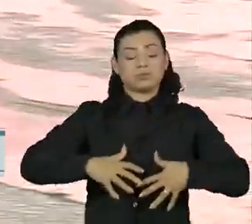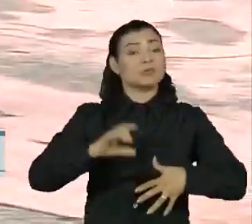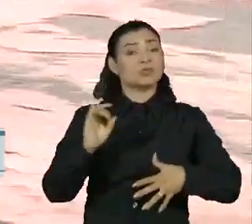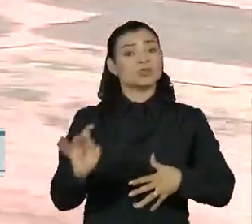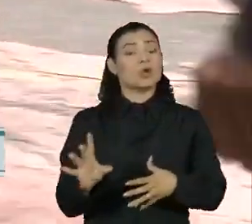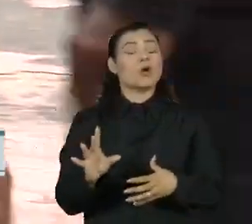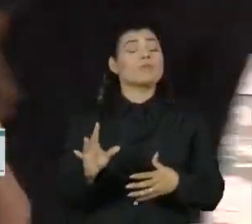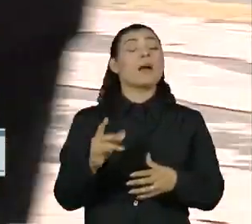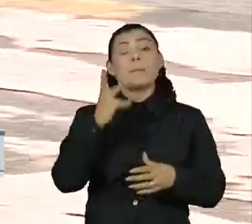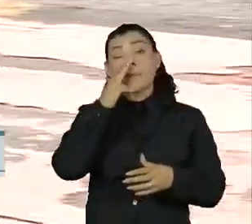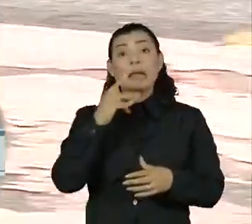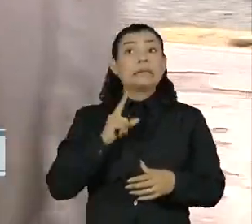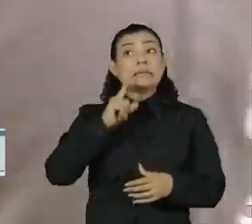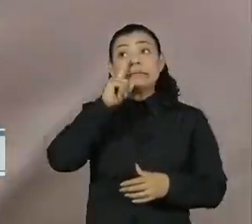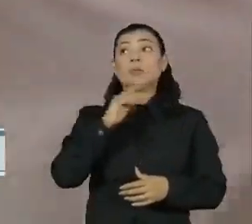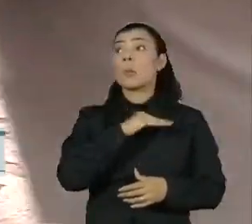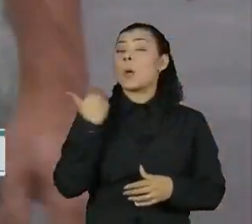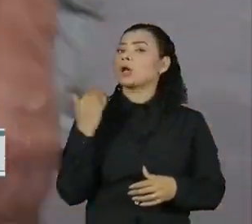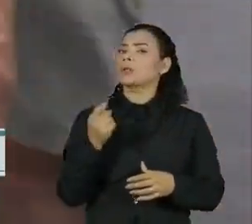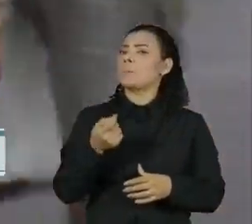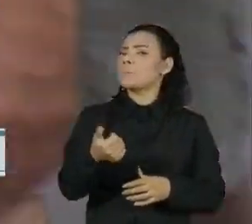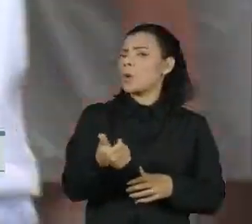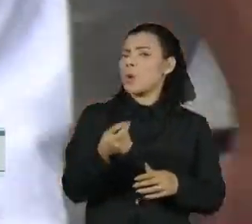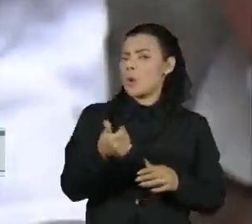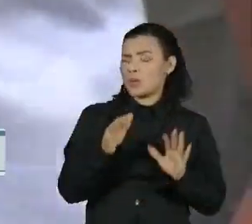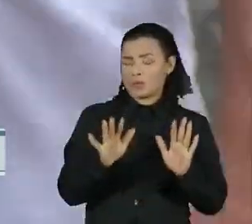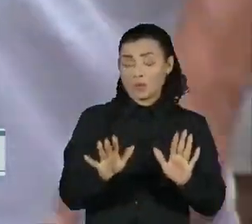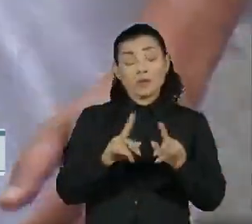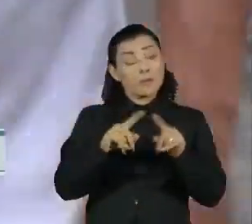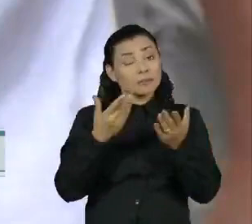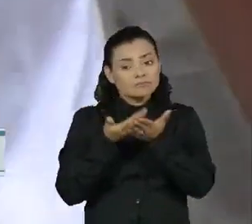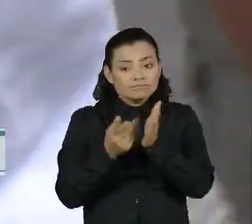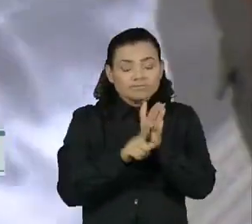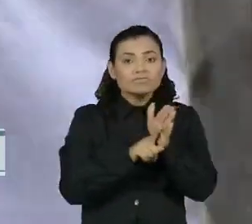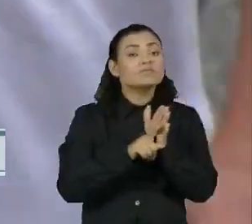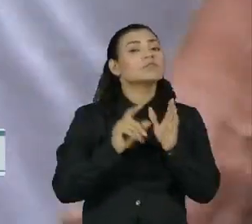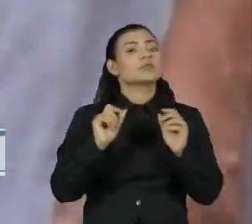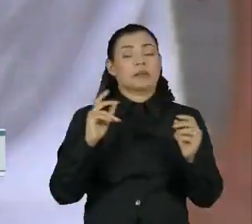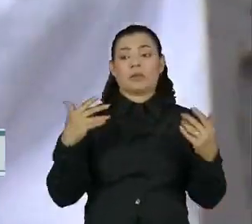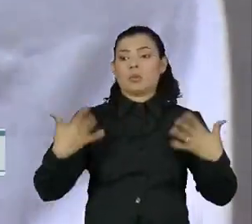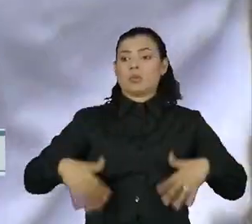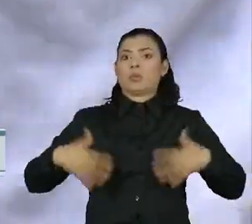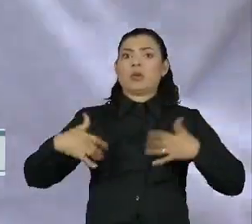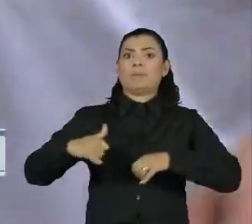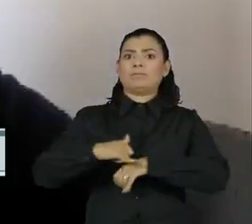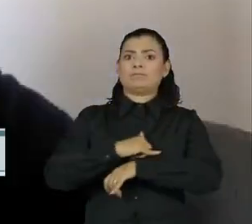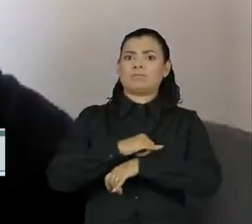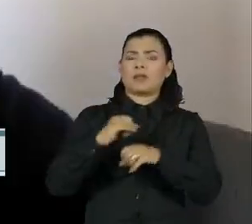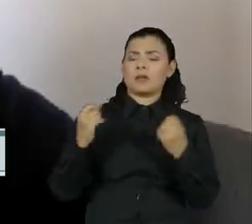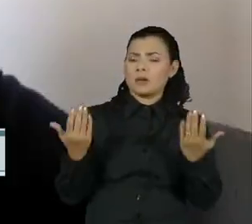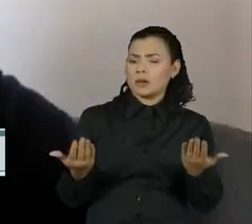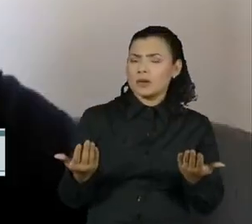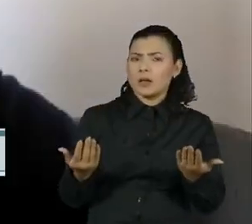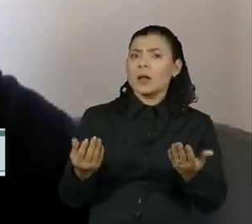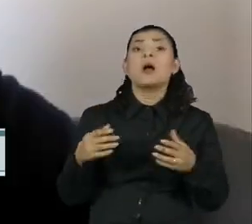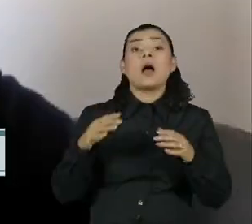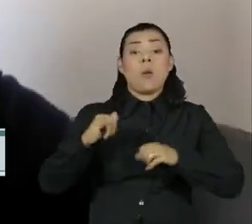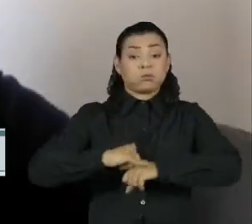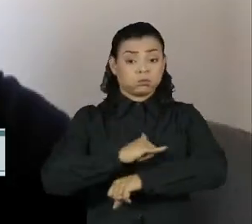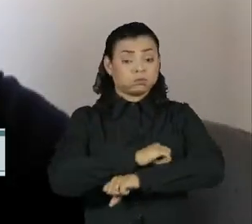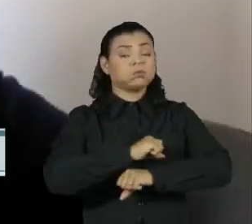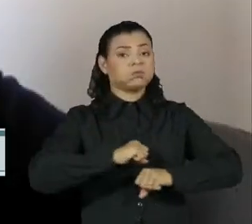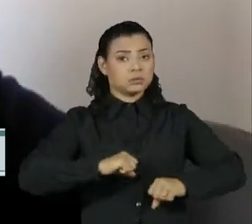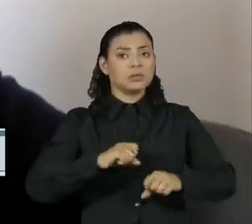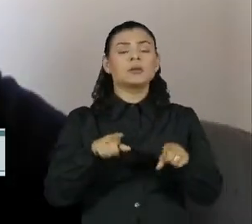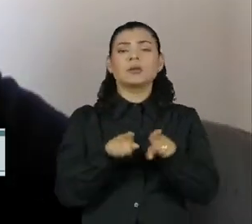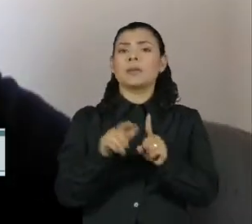apresentaram maior risco de mortalidade. É o que o estudo chamou de paradoxo da obesidade. A obesidade aumenta